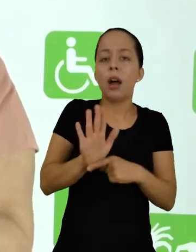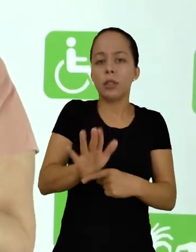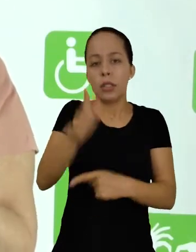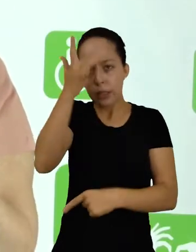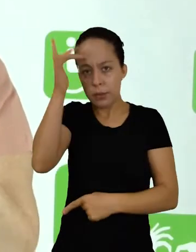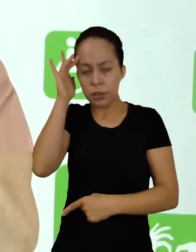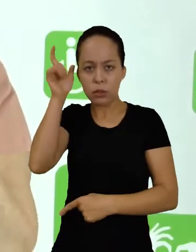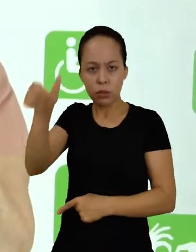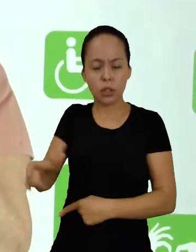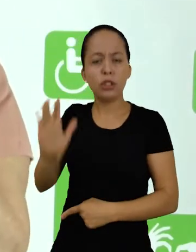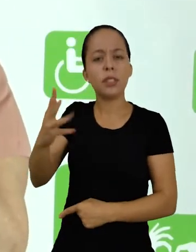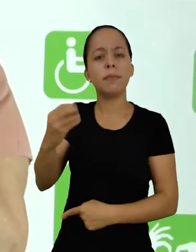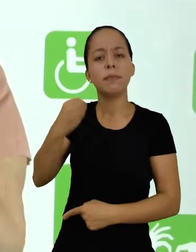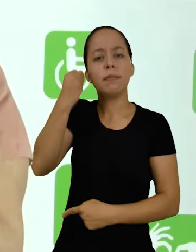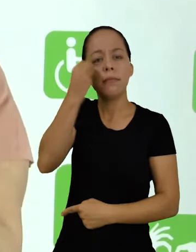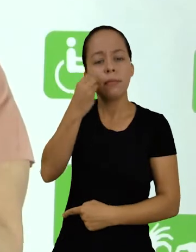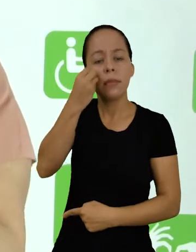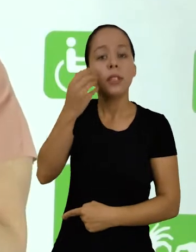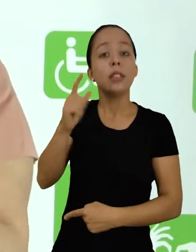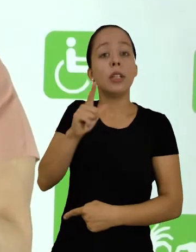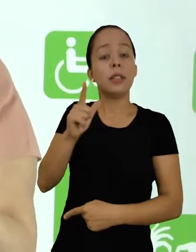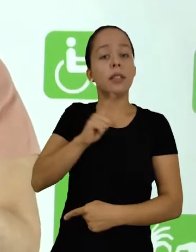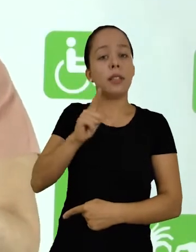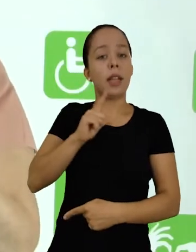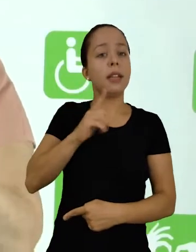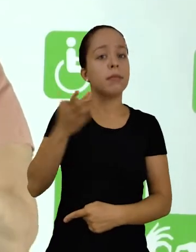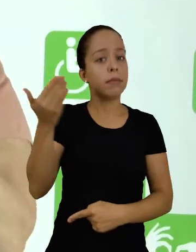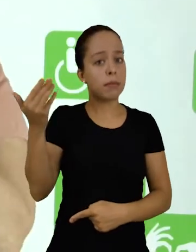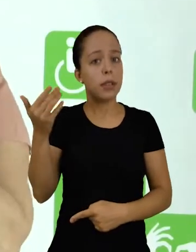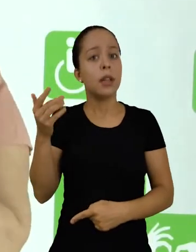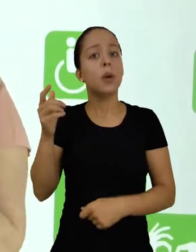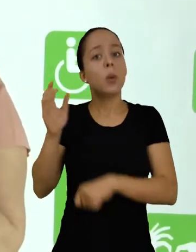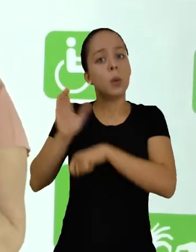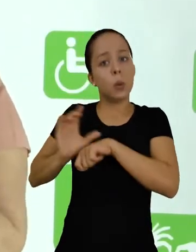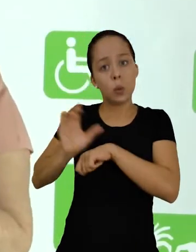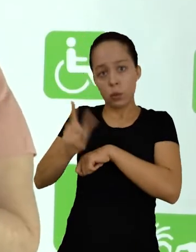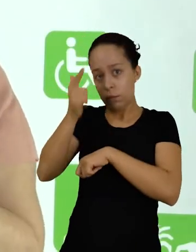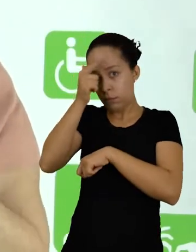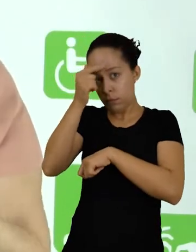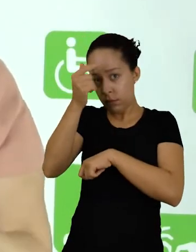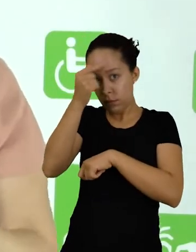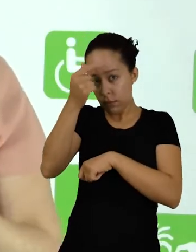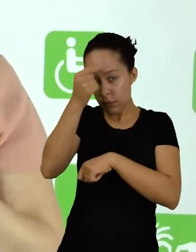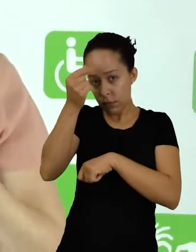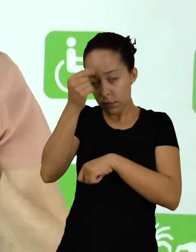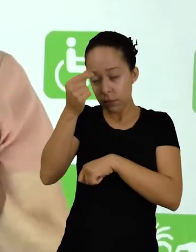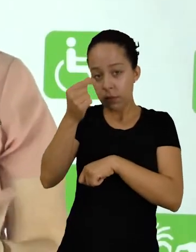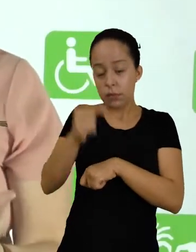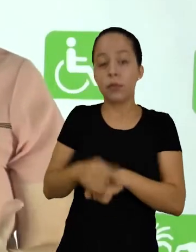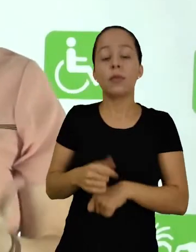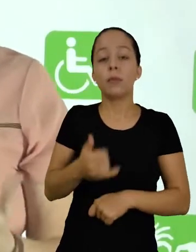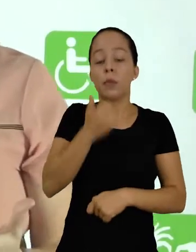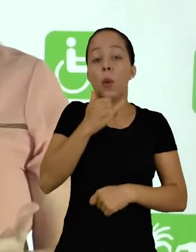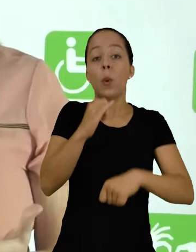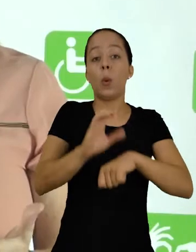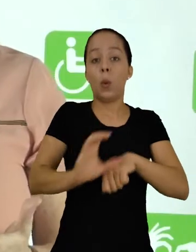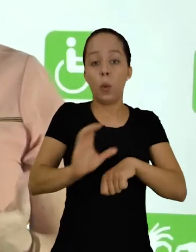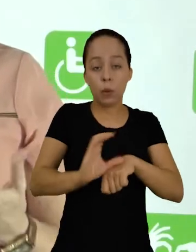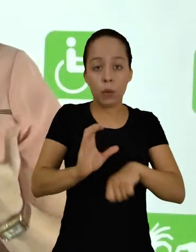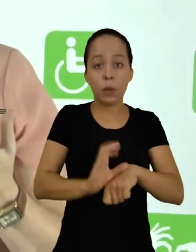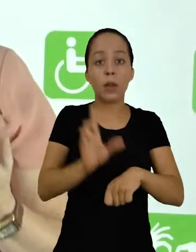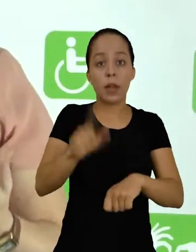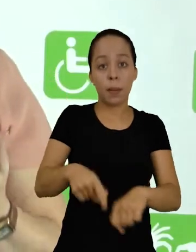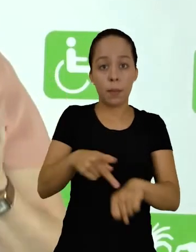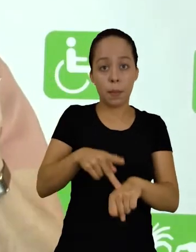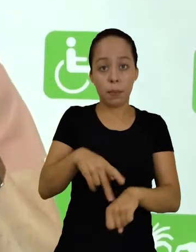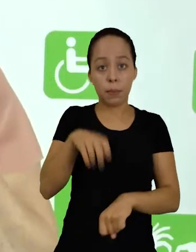os que já têm ou estão concluindo um curso de graduação. Nesses cursos de pós-graduação,